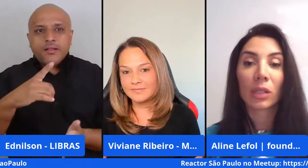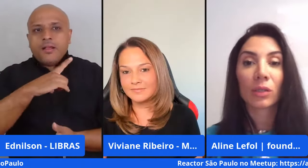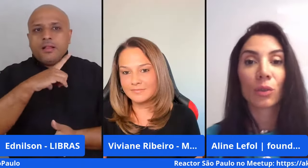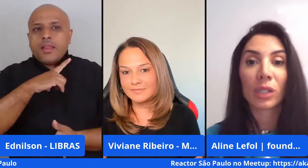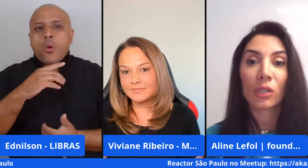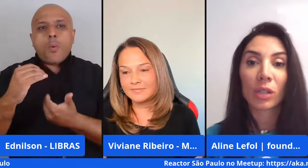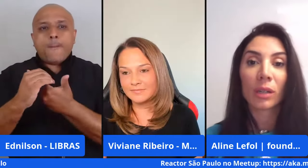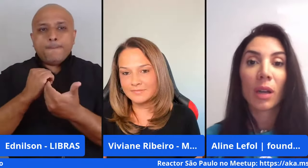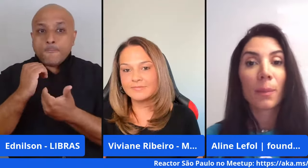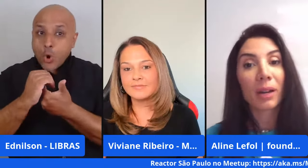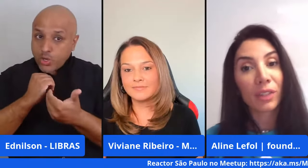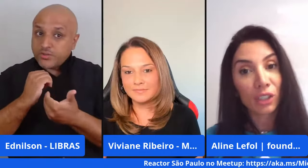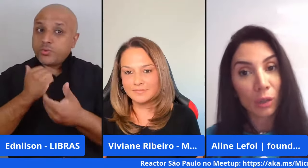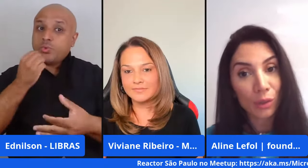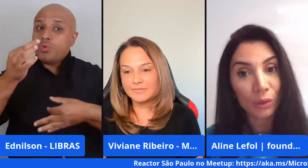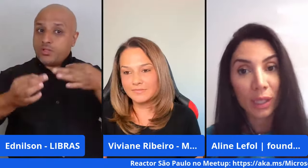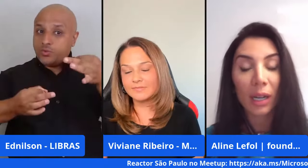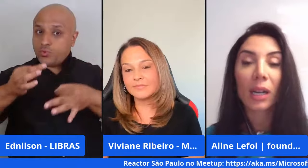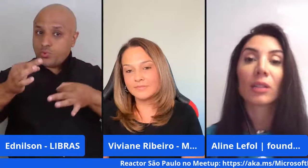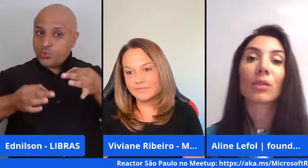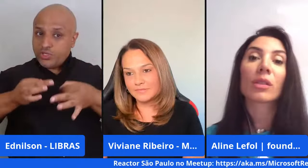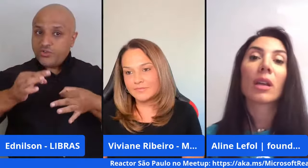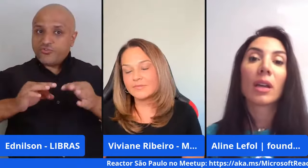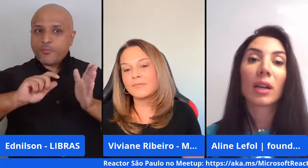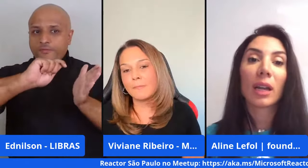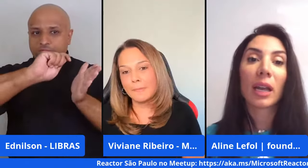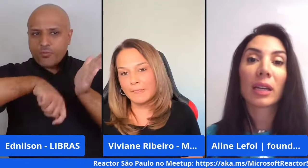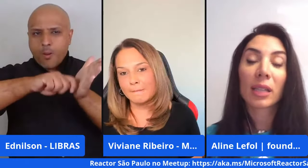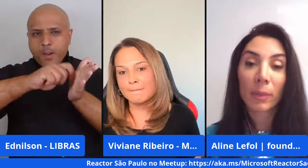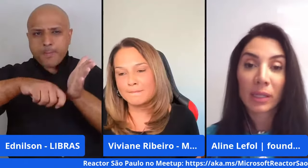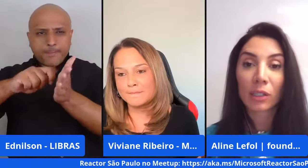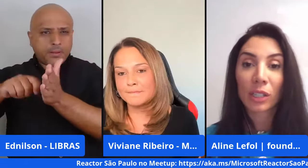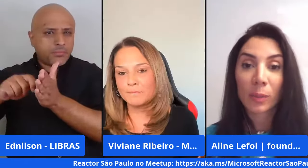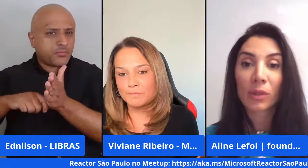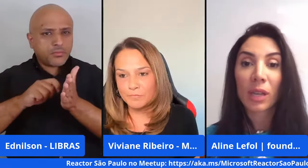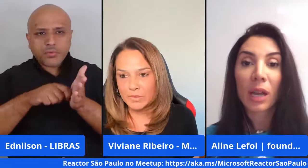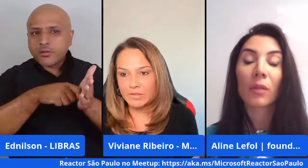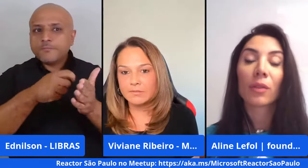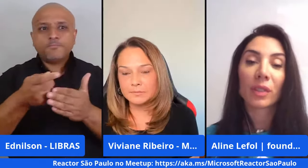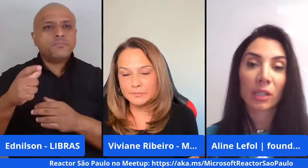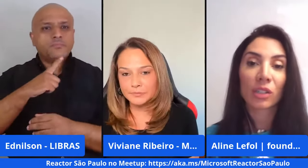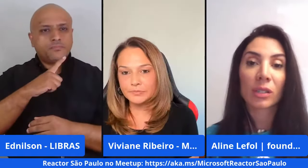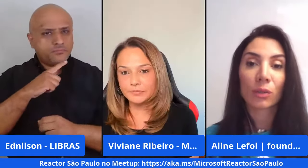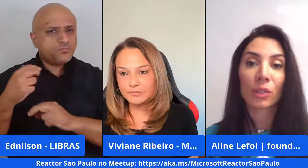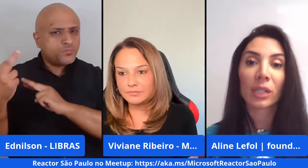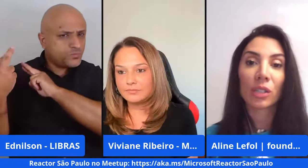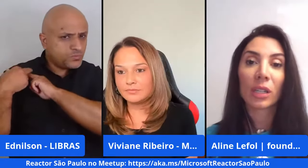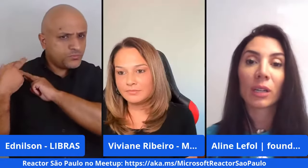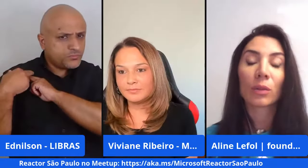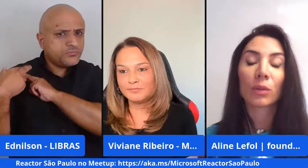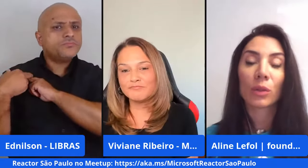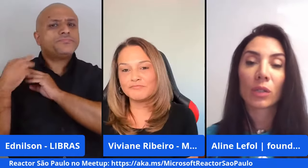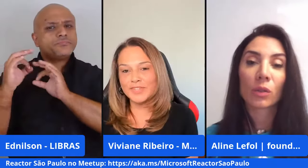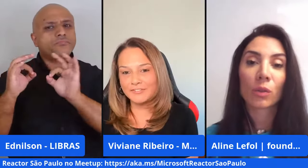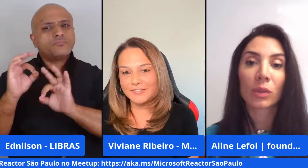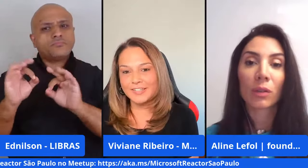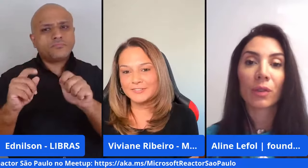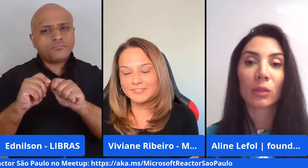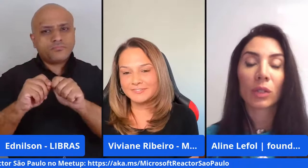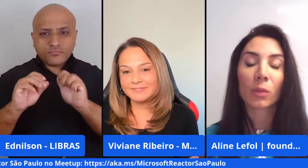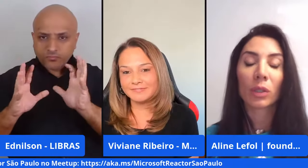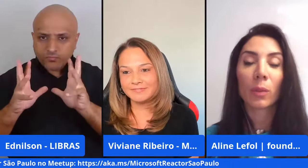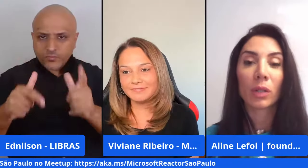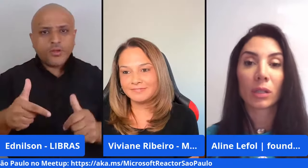boa assessoria jurídica para fechar os contratos, ser bastante responsável, fazer a gestão direitinho, tudo isso